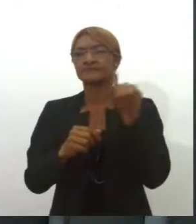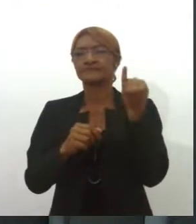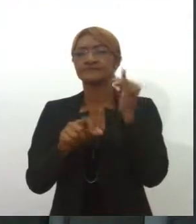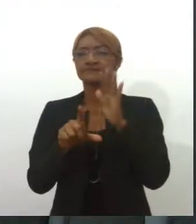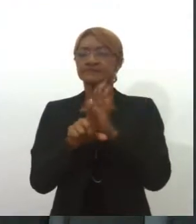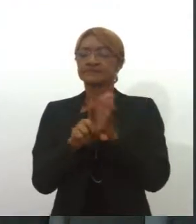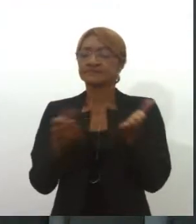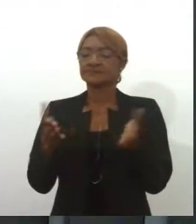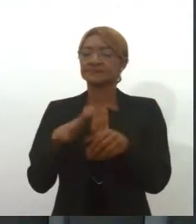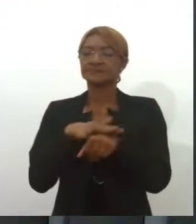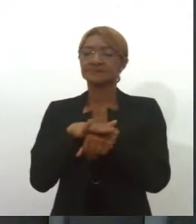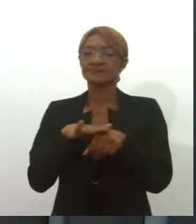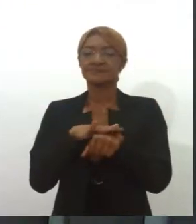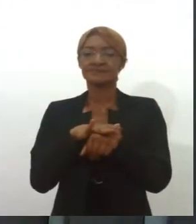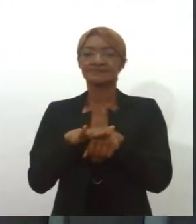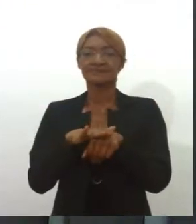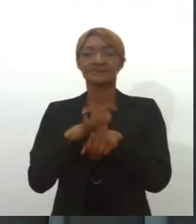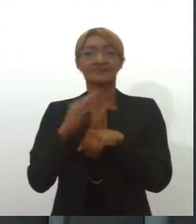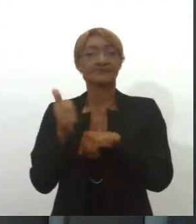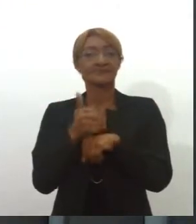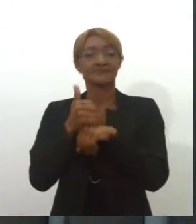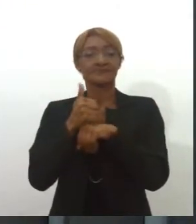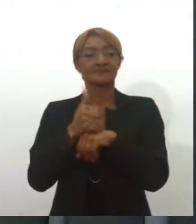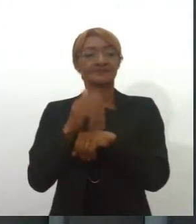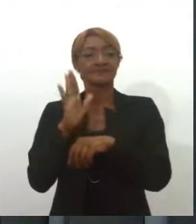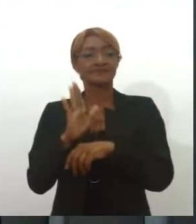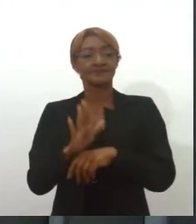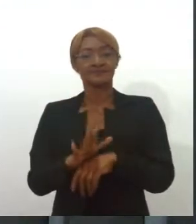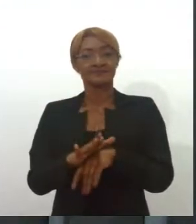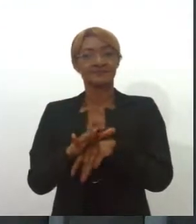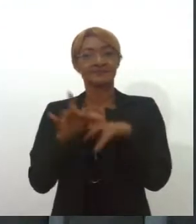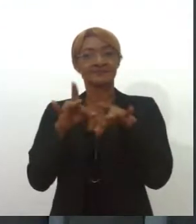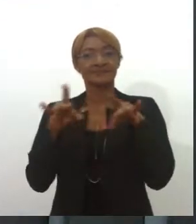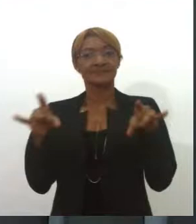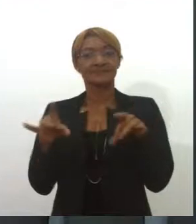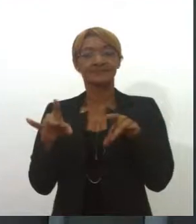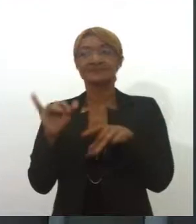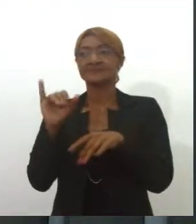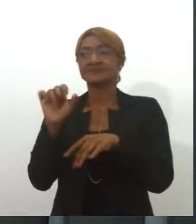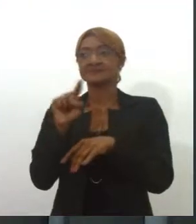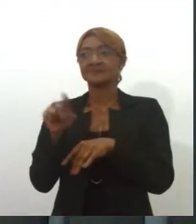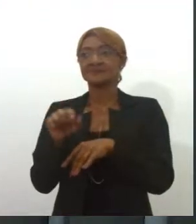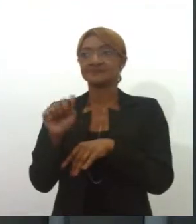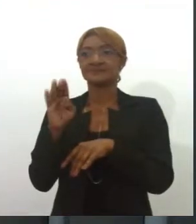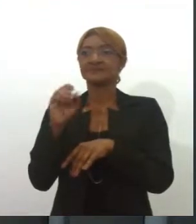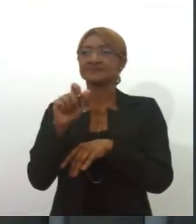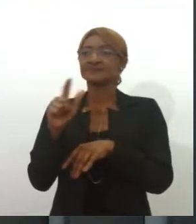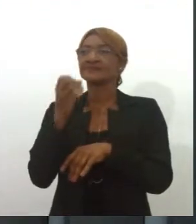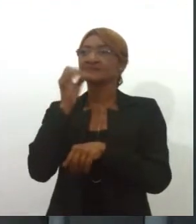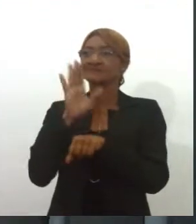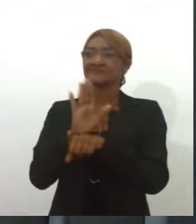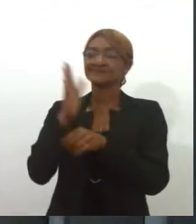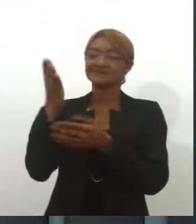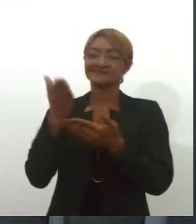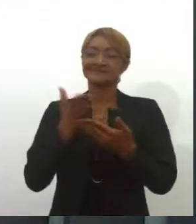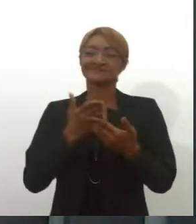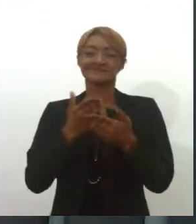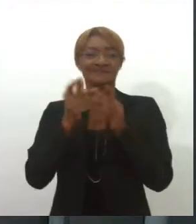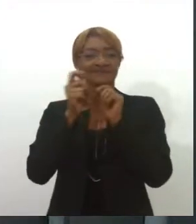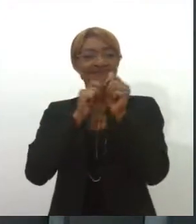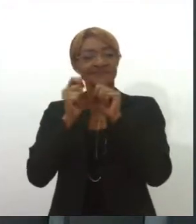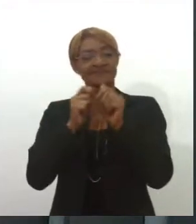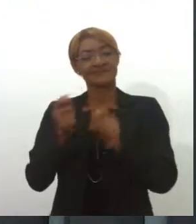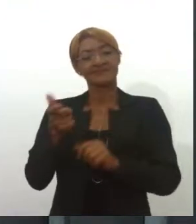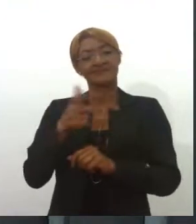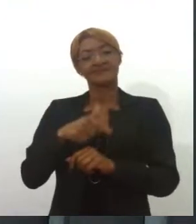converso agora com a cordelista Isabel Nascimento. Boa tarde, Isabel. Seja bem-vinda ao Jornal da Alese. Prazer enorme te entrevistar mais uma